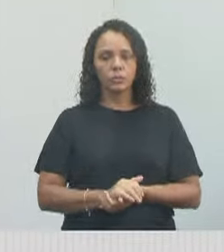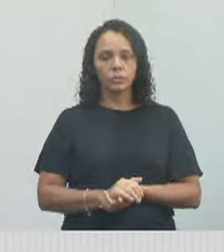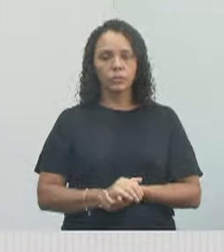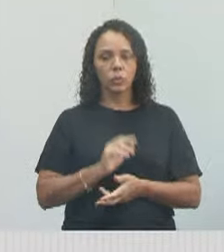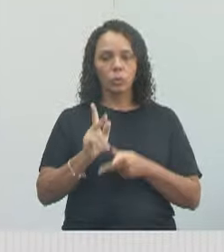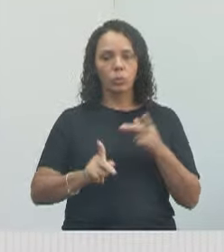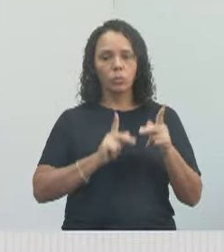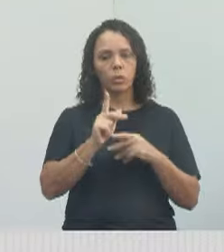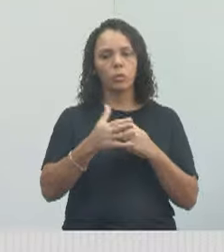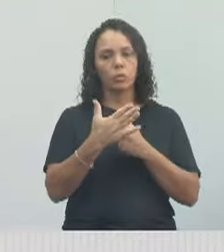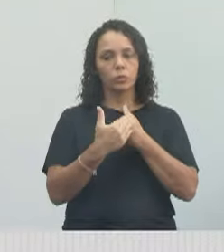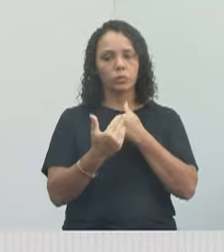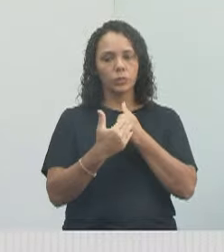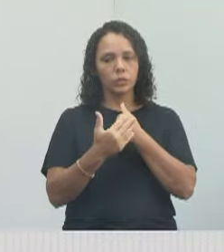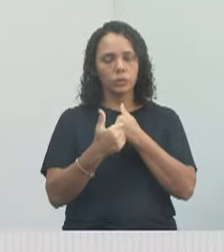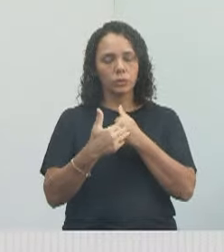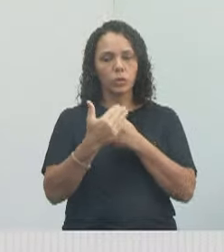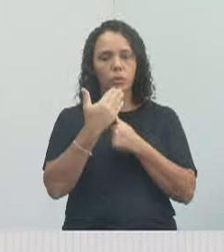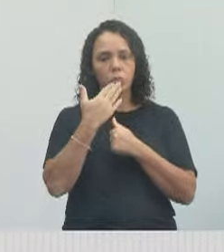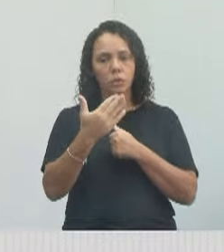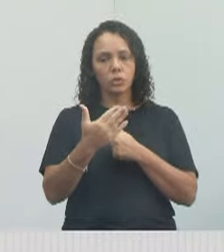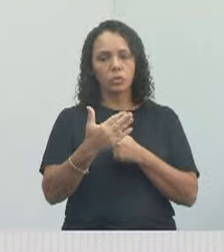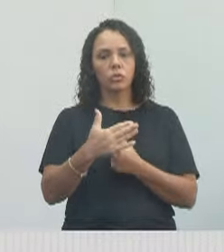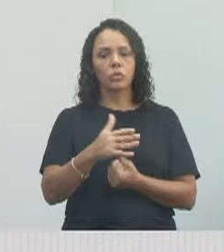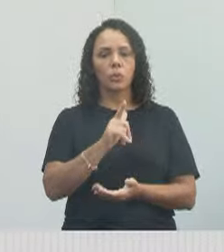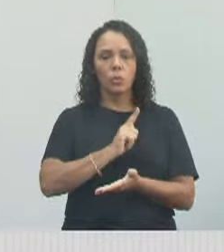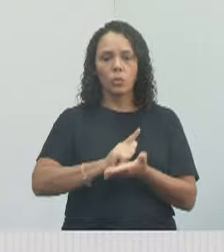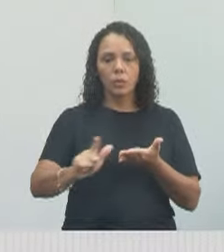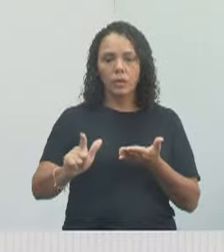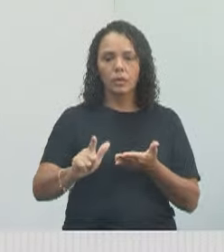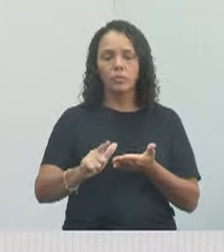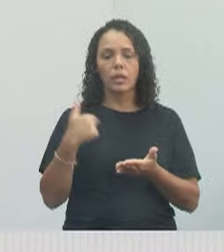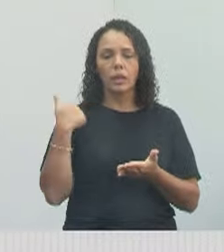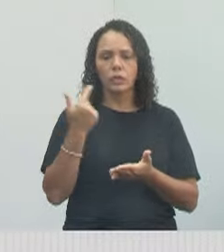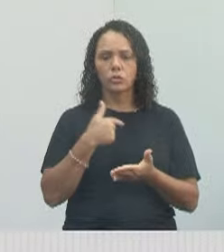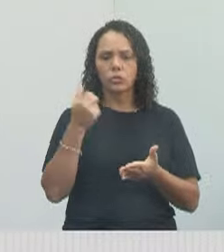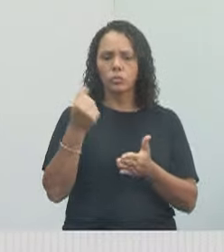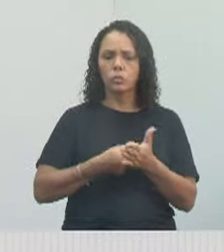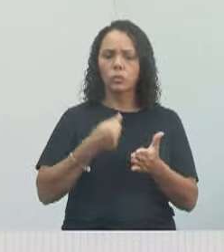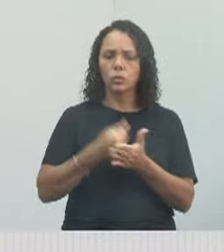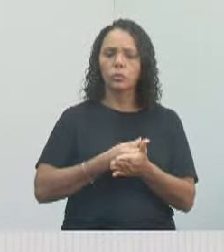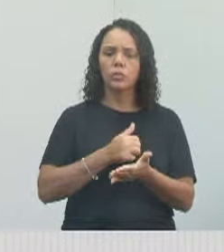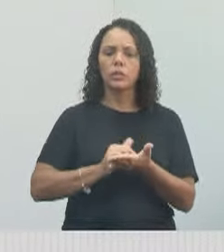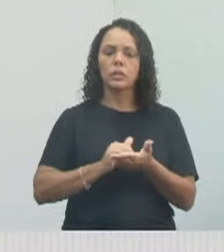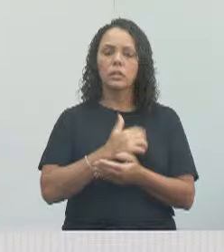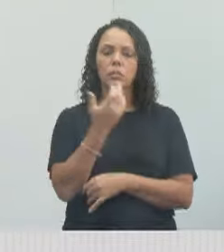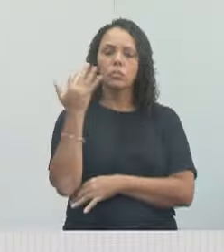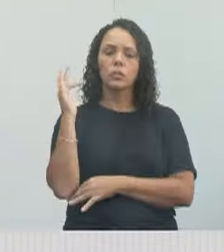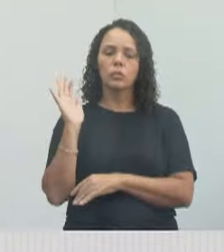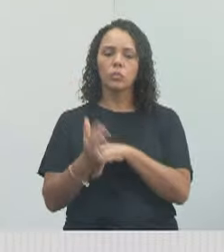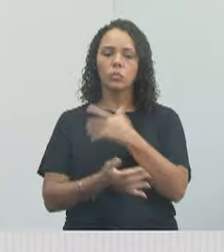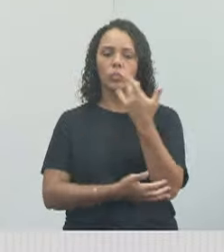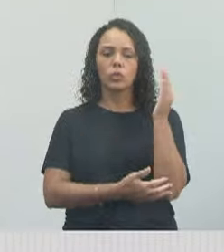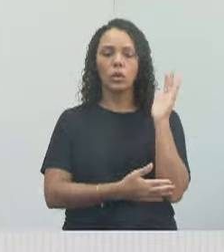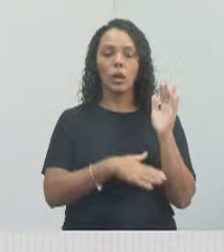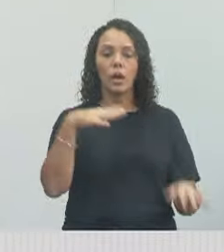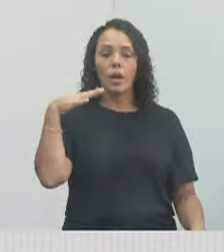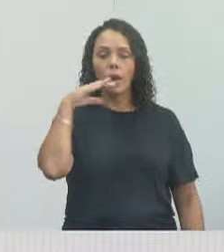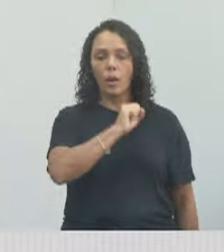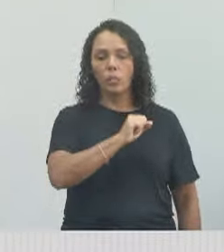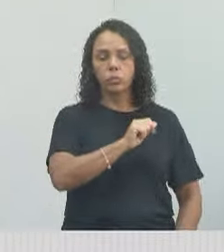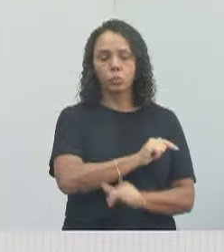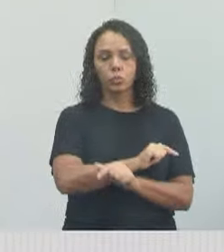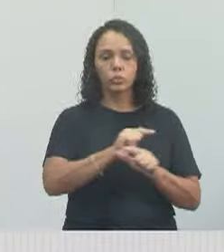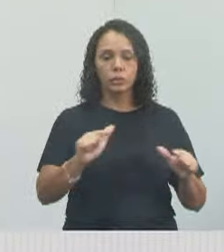comunidade e a gente vai estar cobrando à Secretaria de Meio Ambiente que faça o mais rápido